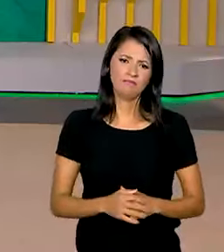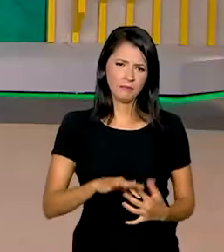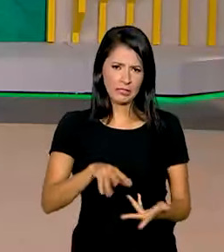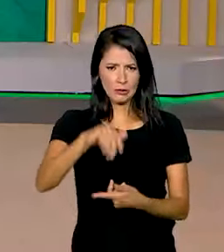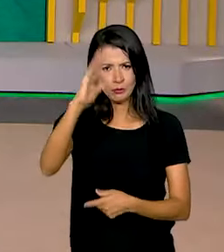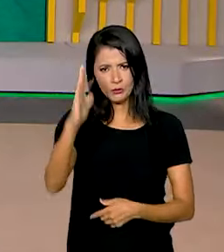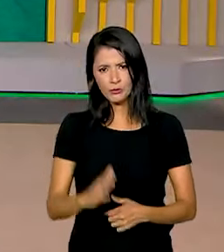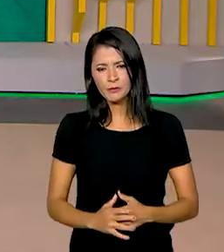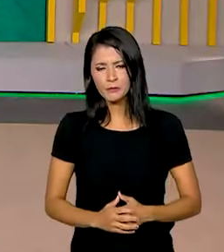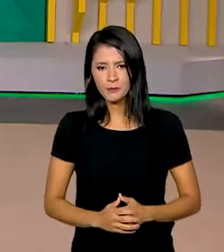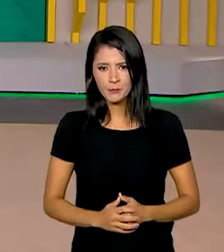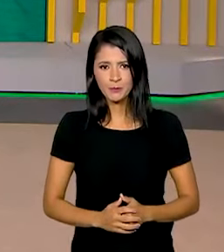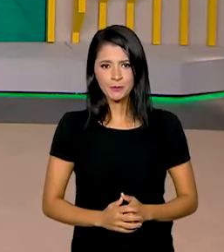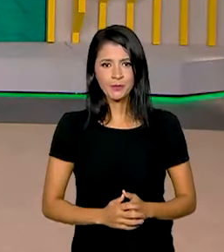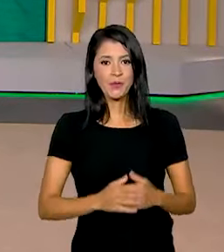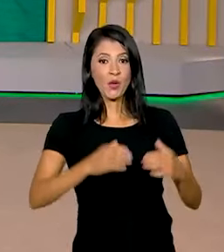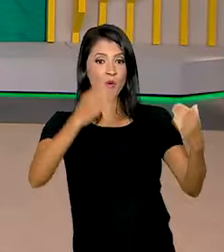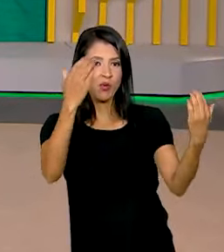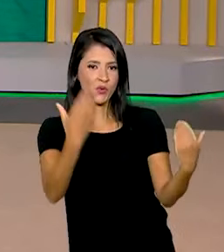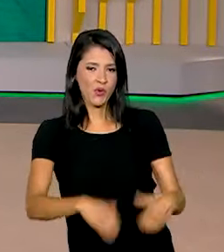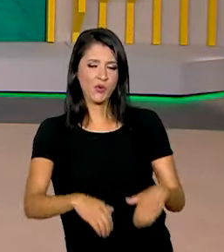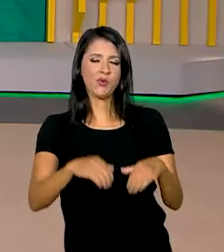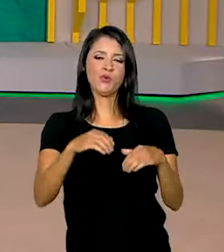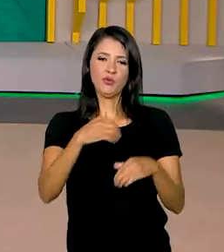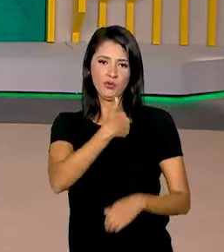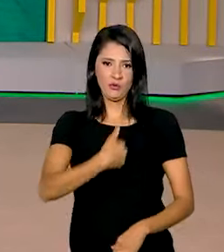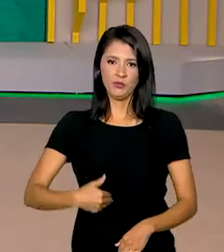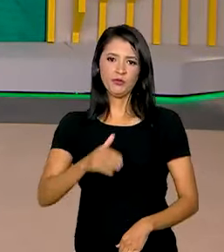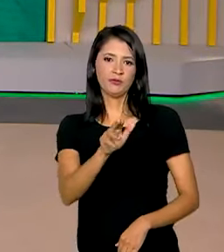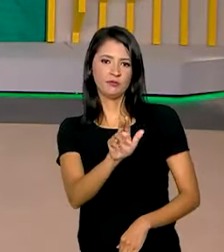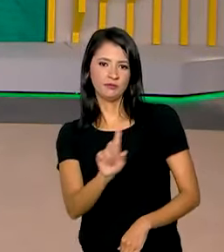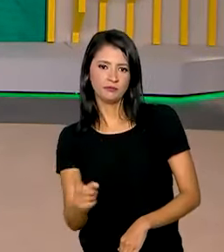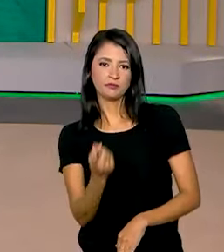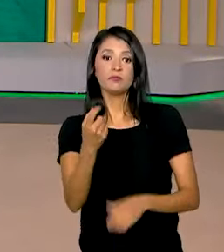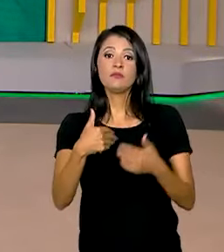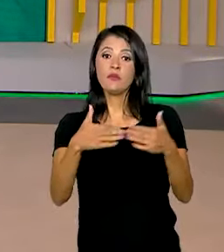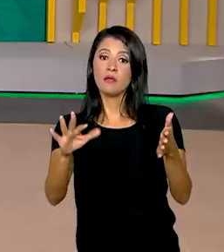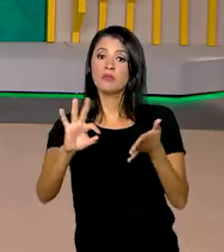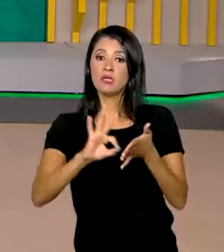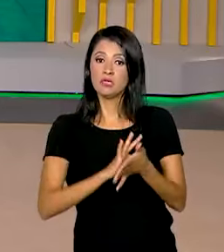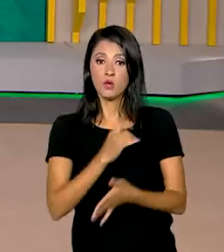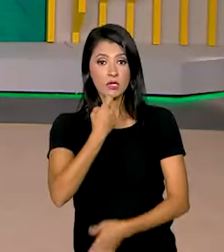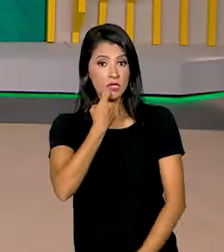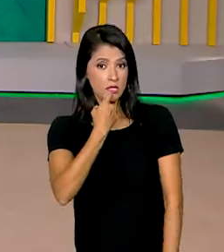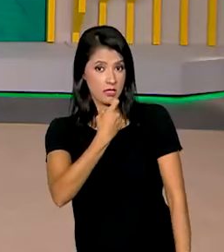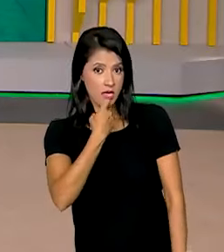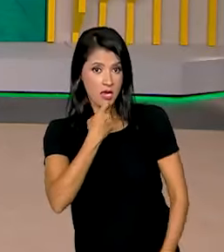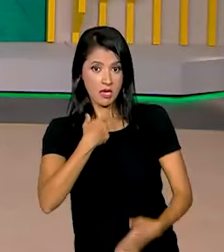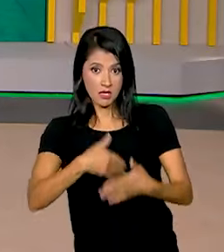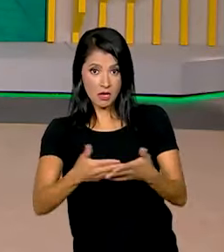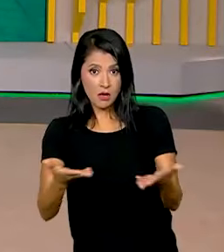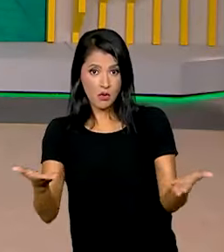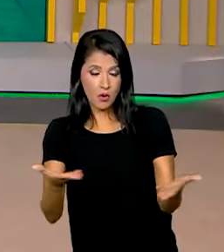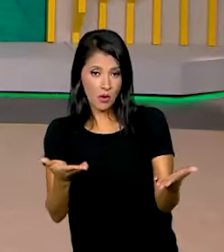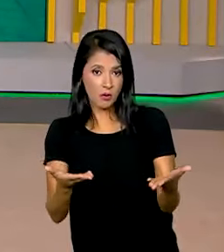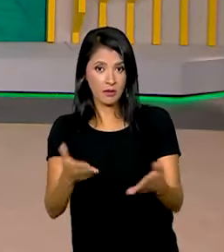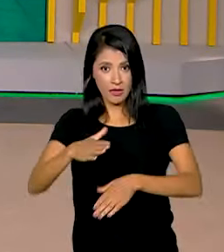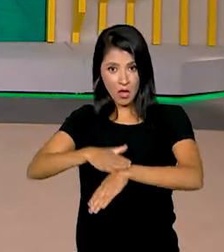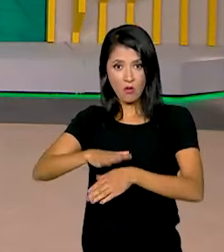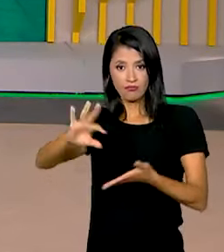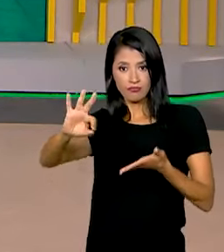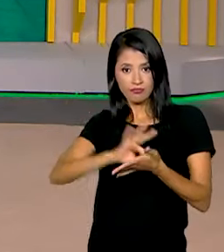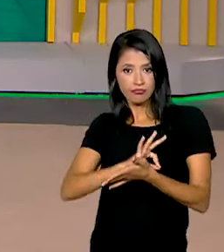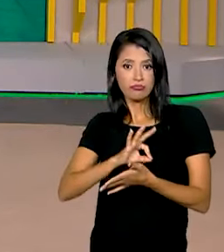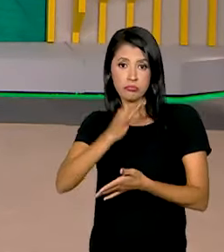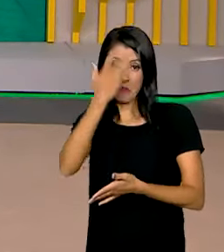O Concurso Público Nacional Unificado abre as inscrições nesta sexta-feira. Na hora da inscrição, cada candidato